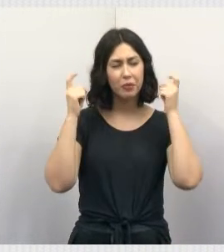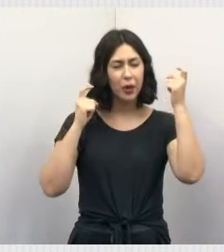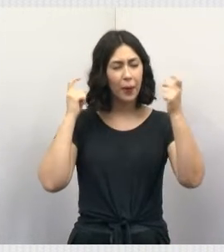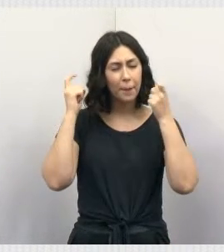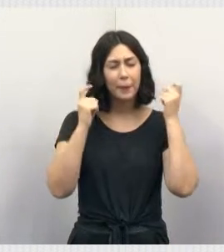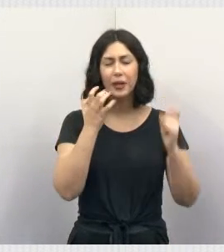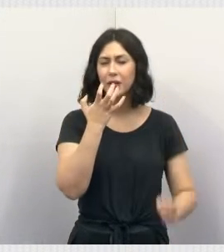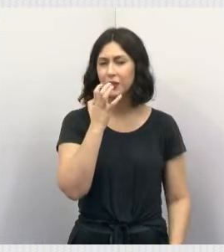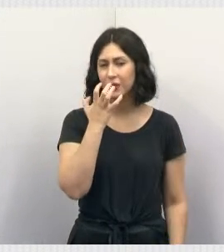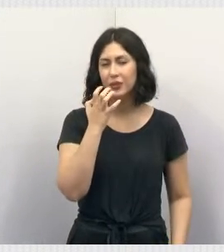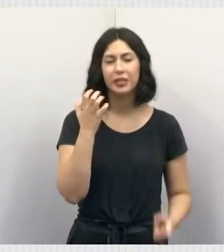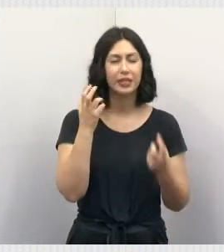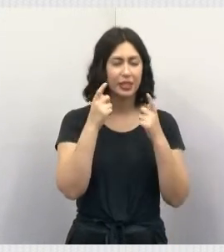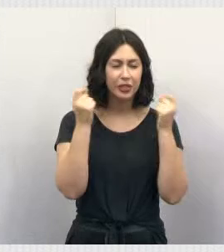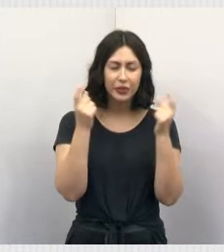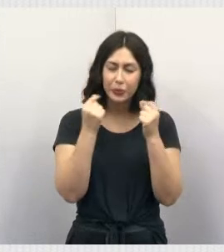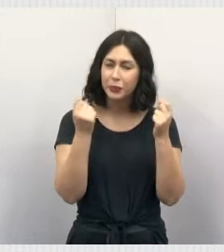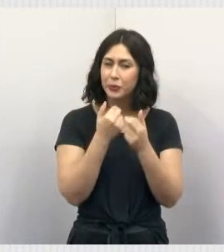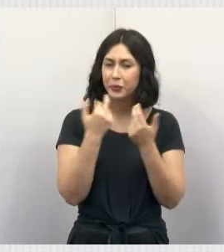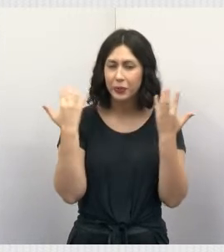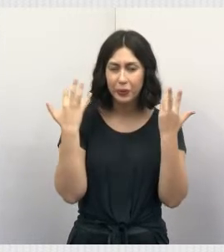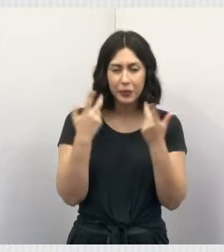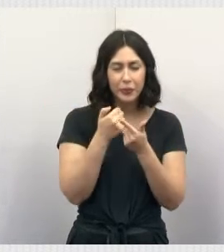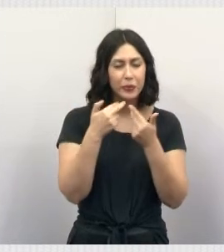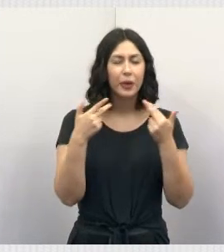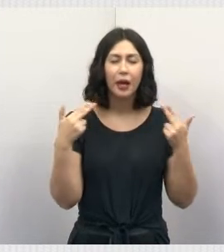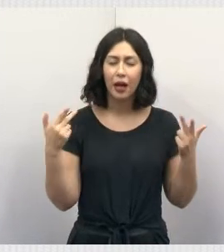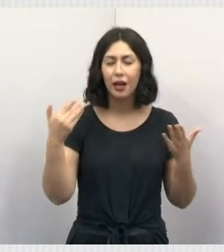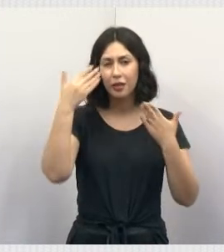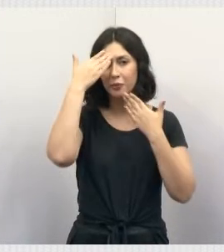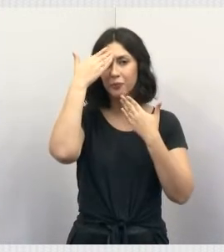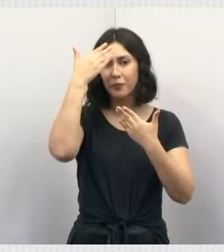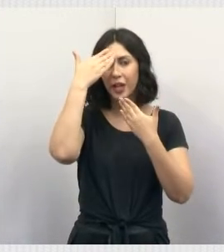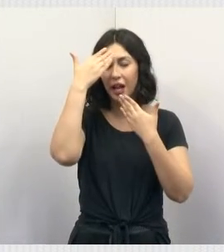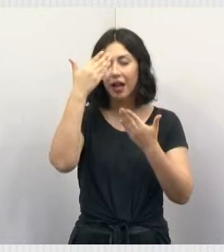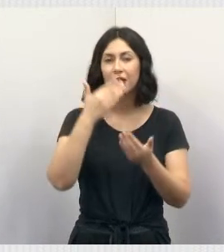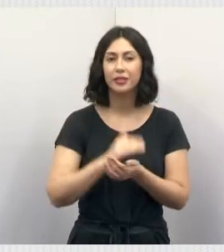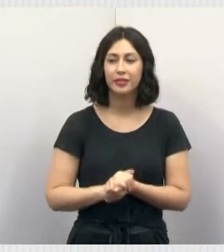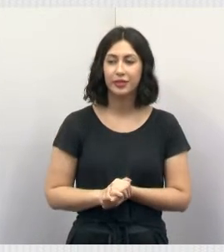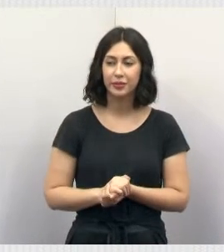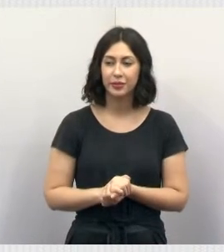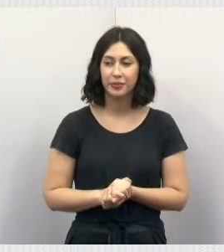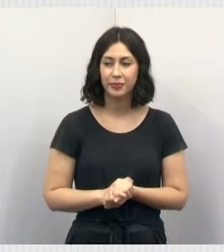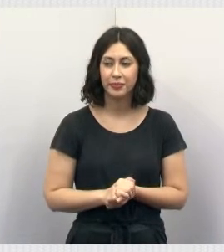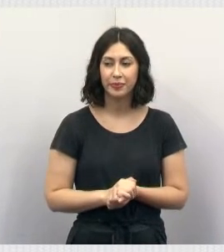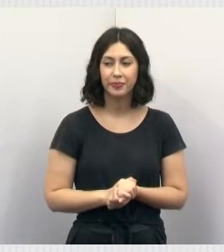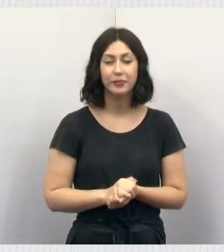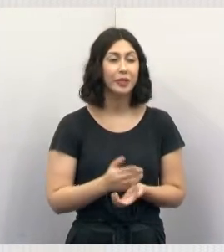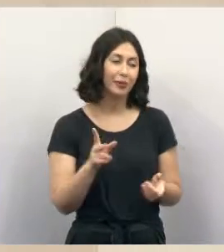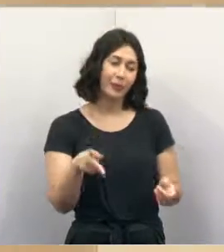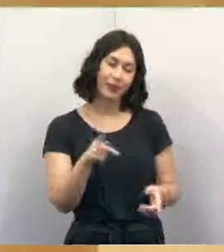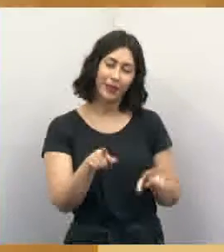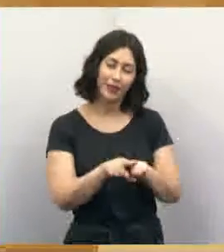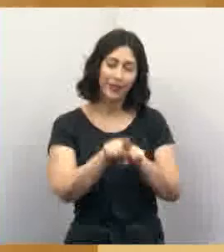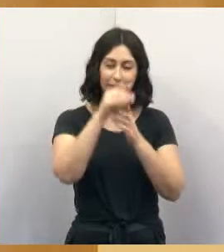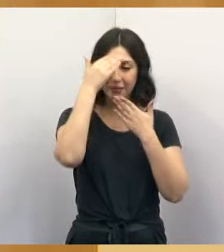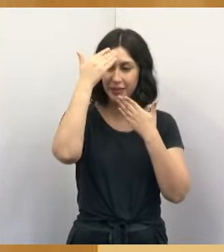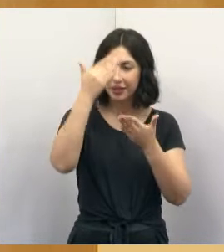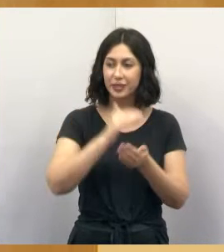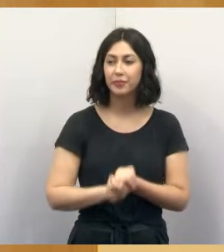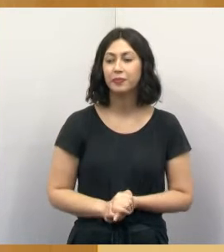animal, porque toda a causa merece atenção. Então, muito obrigada, mais uma vez, esse encontro de marco. E a Ana, você, professora, obrigada.